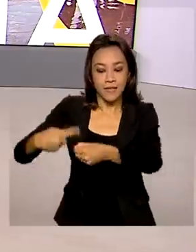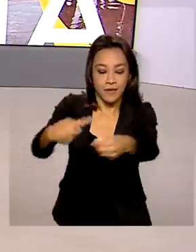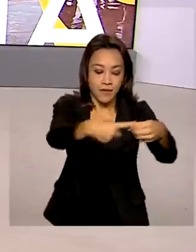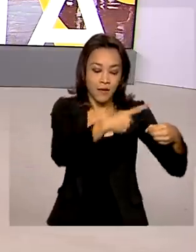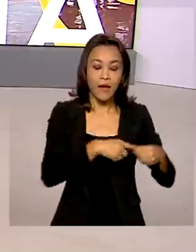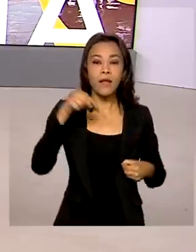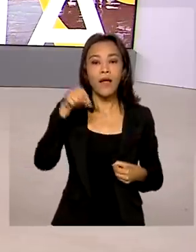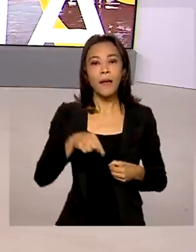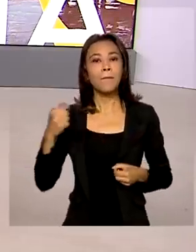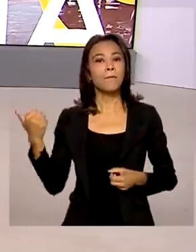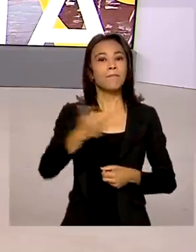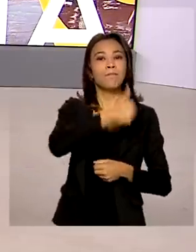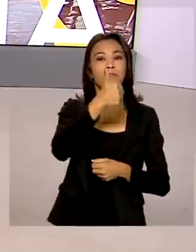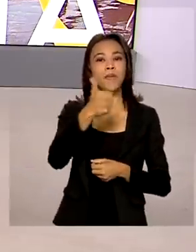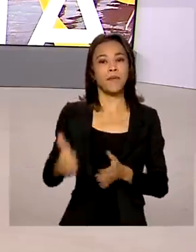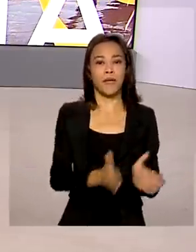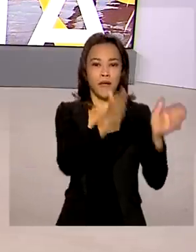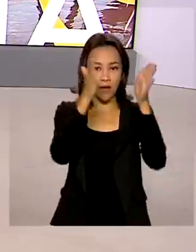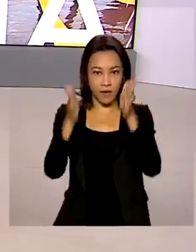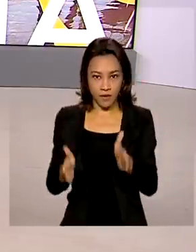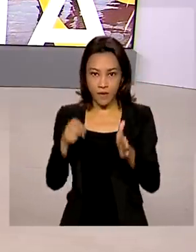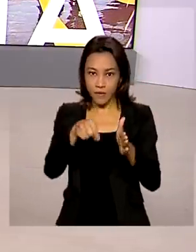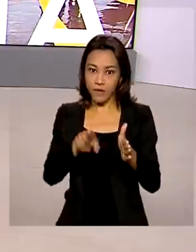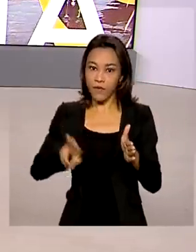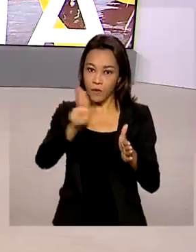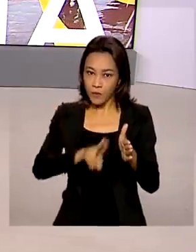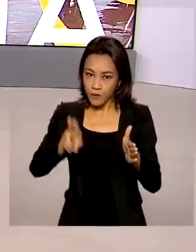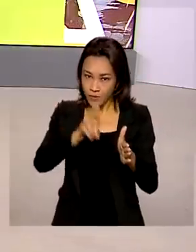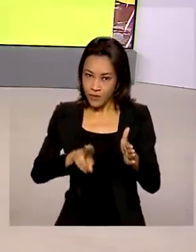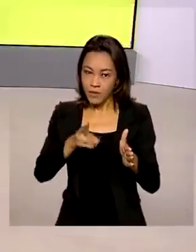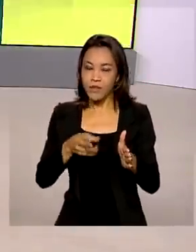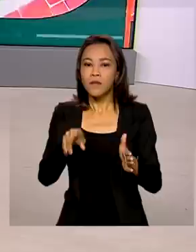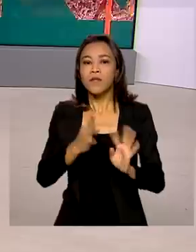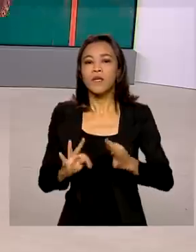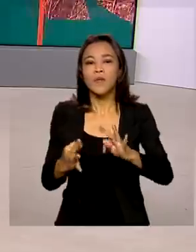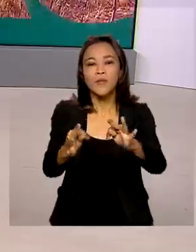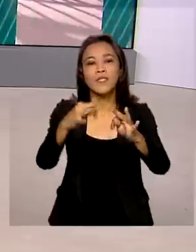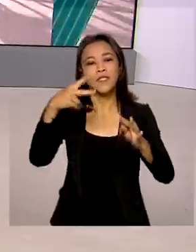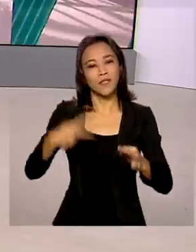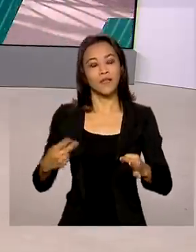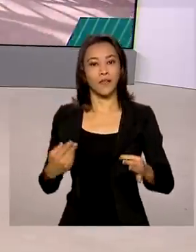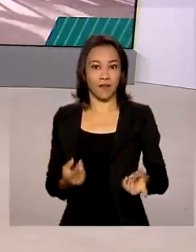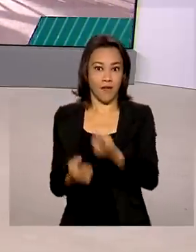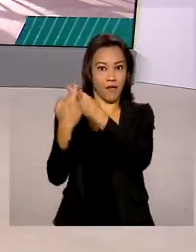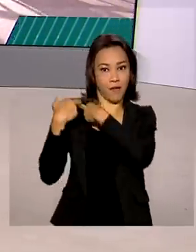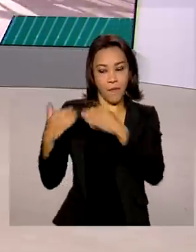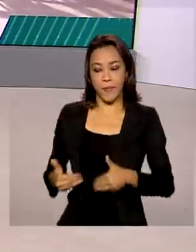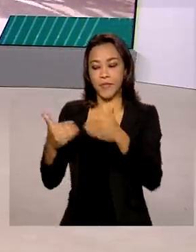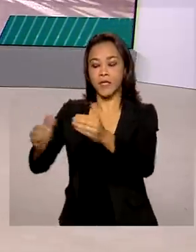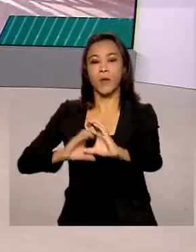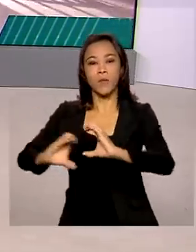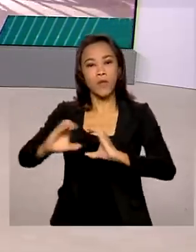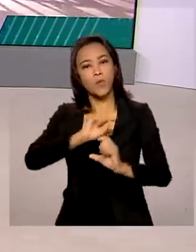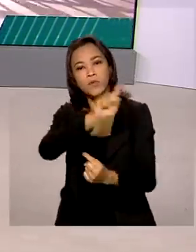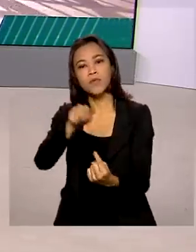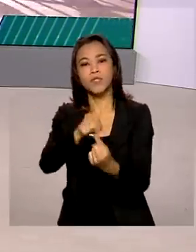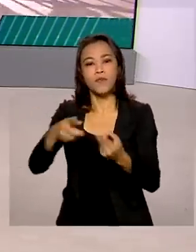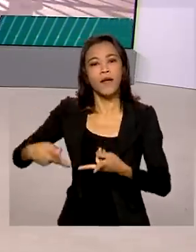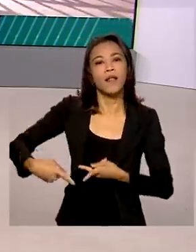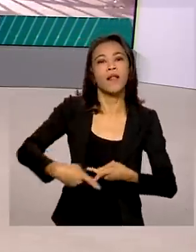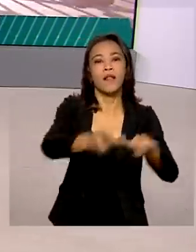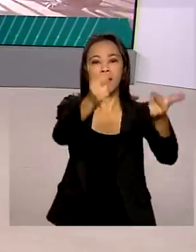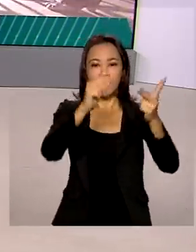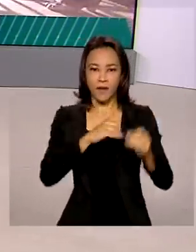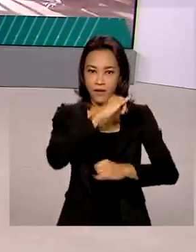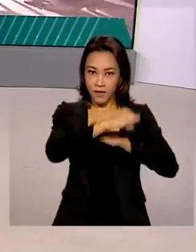parte da primeira fase do programa Digitaliza Brasil do Ministério das Comunicações. A meta é levar sinal digital a mais